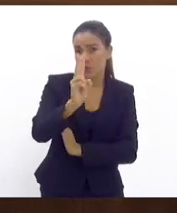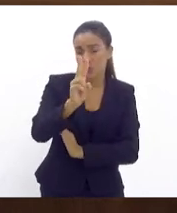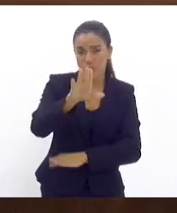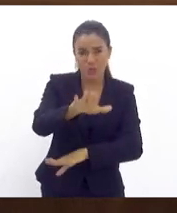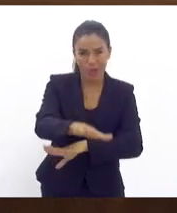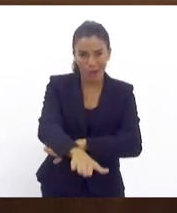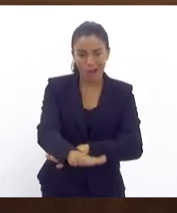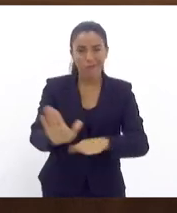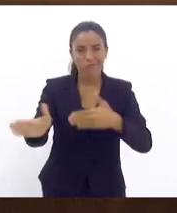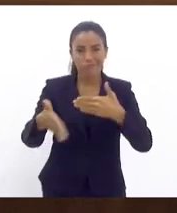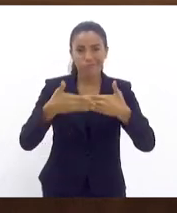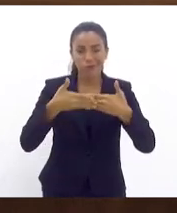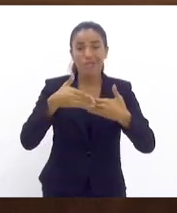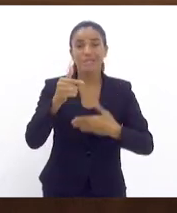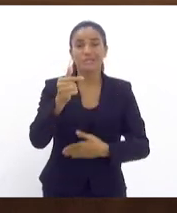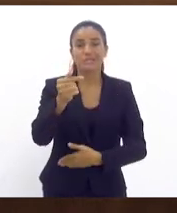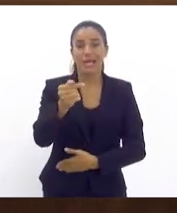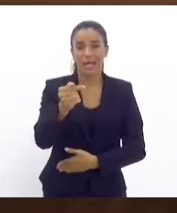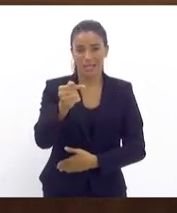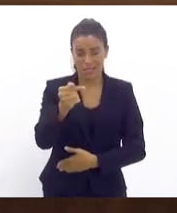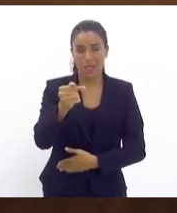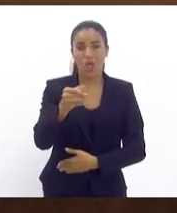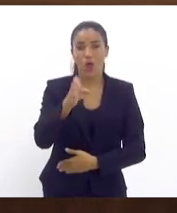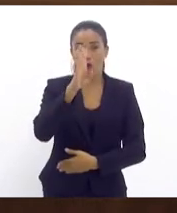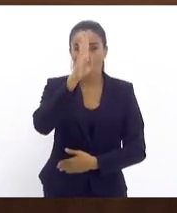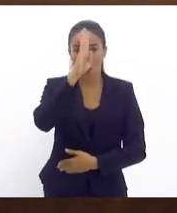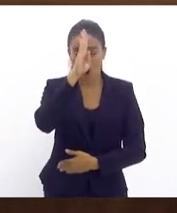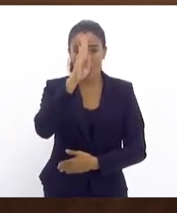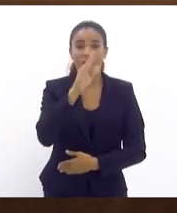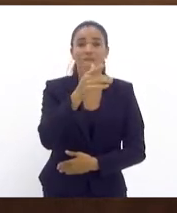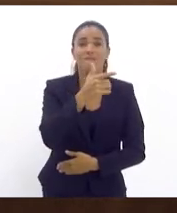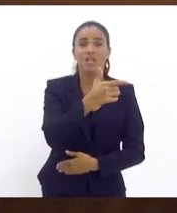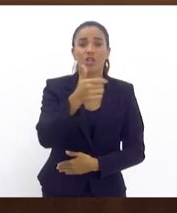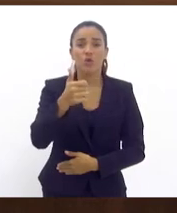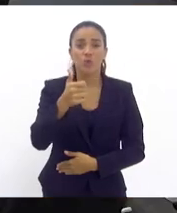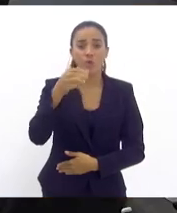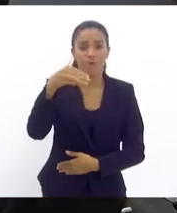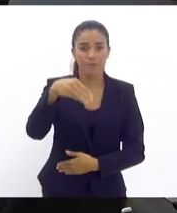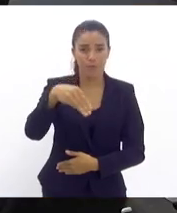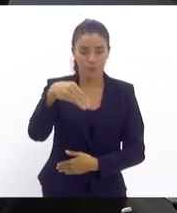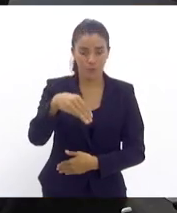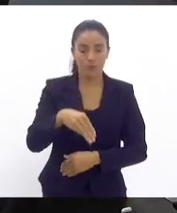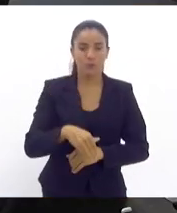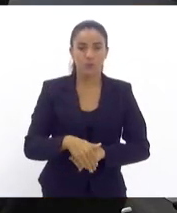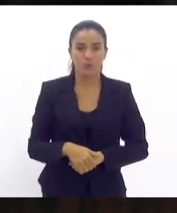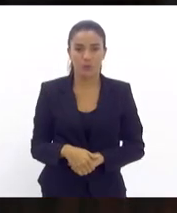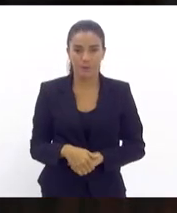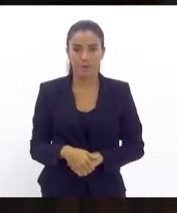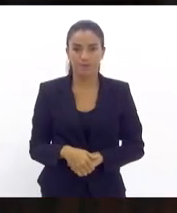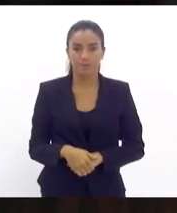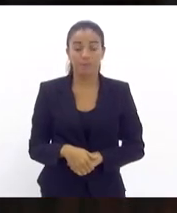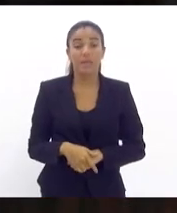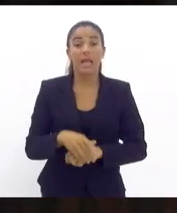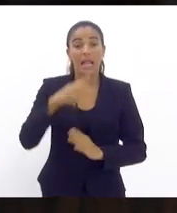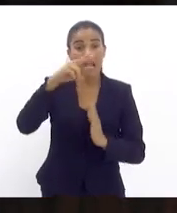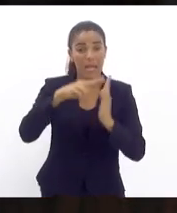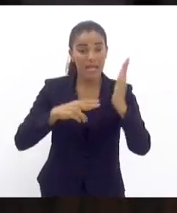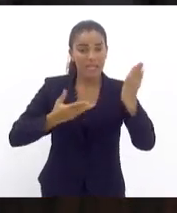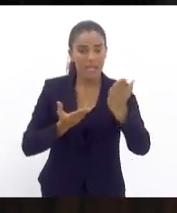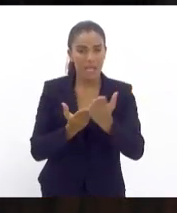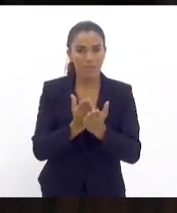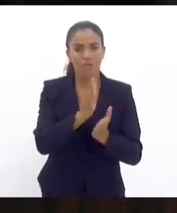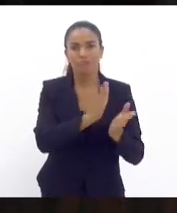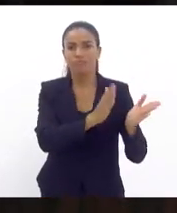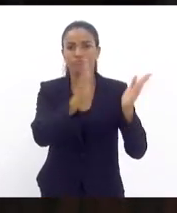encerrou-se às 17 horas e 21 minutos. Lídia, aprovada a ata, passa-se ao